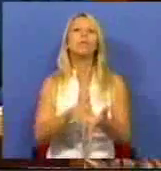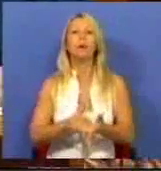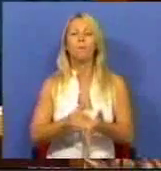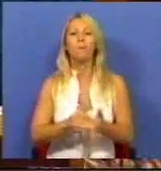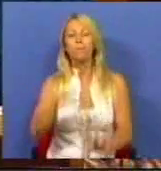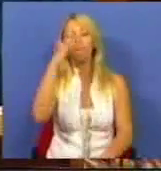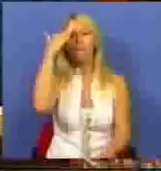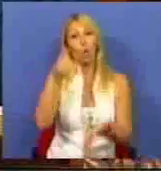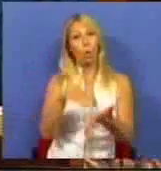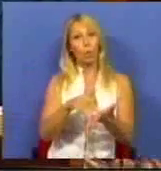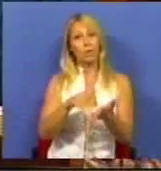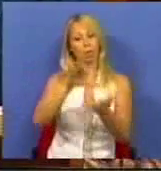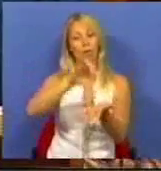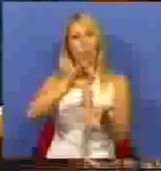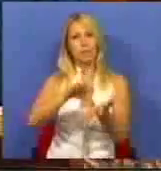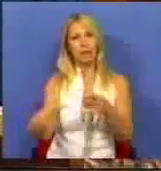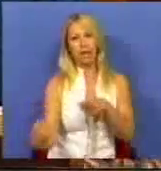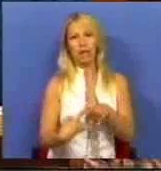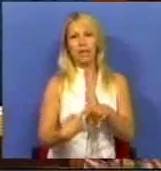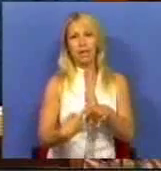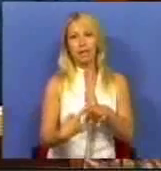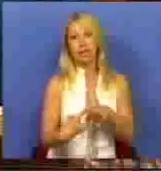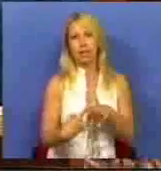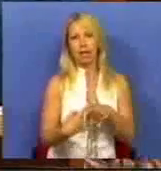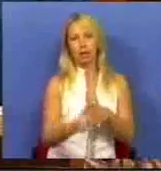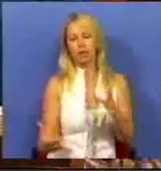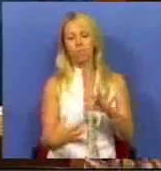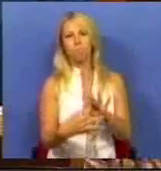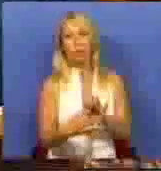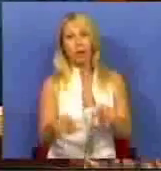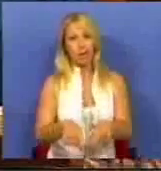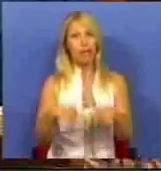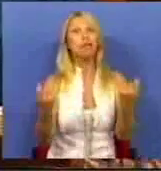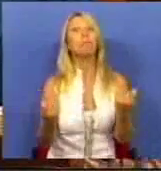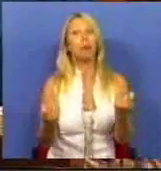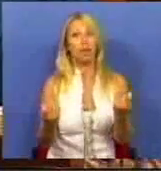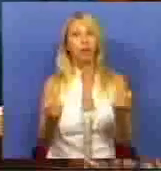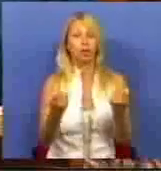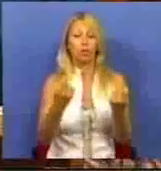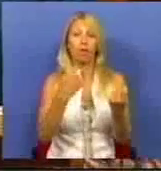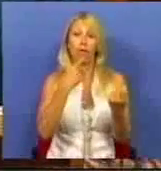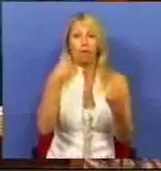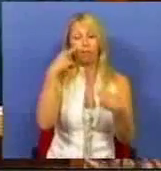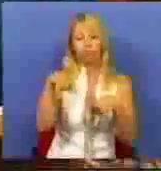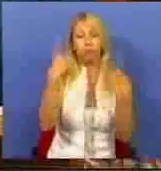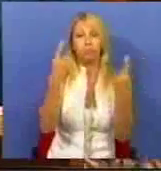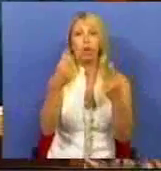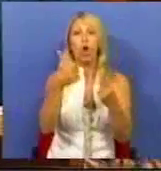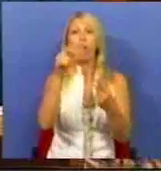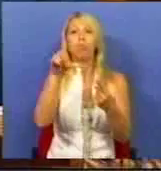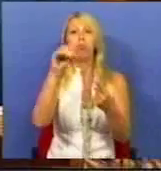conclusão de que o núcleo de interesses oligárquicos e de partidos que se exprimem politicamente no Bloco Central